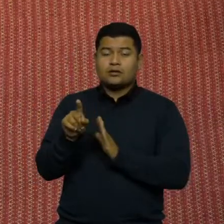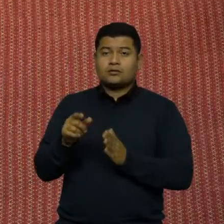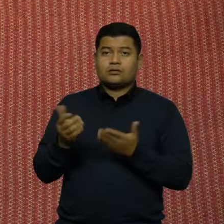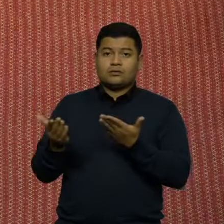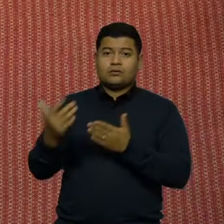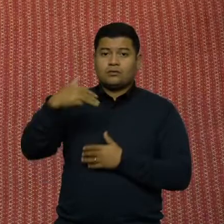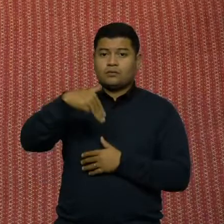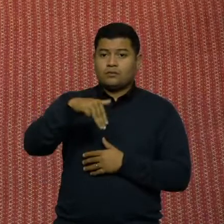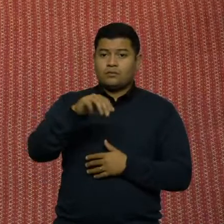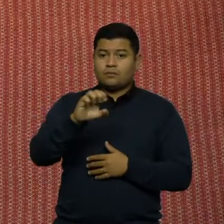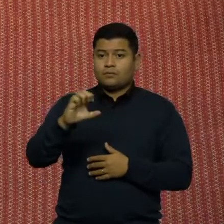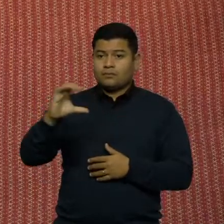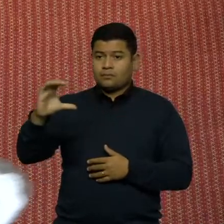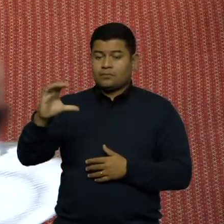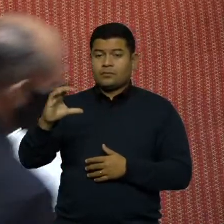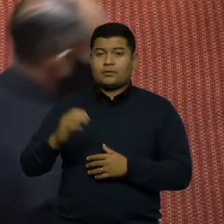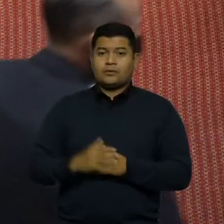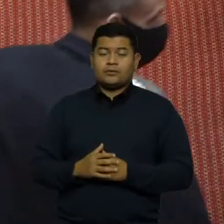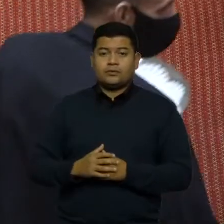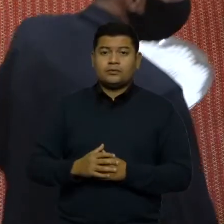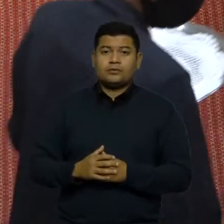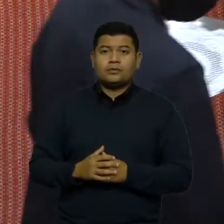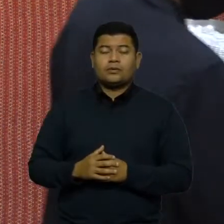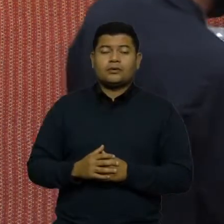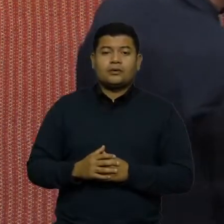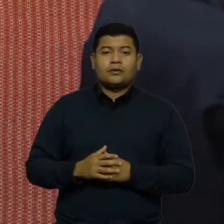Educação fez